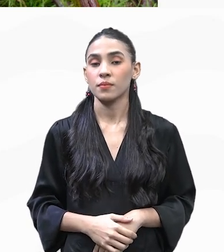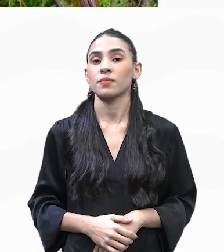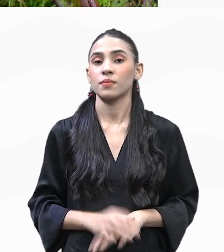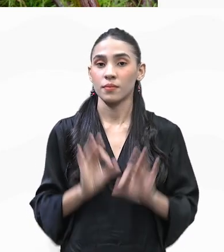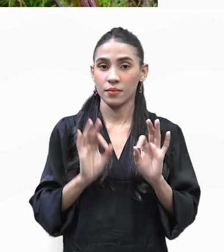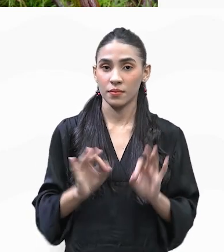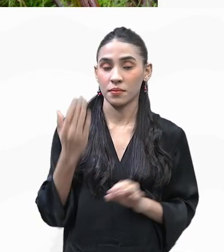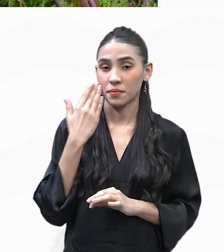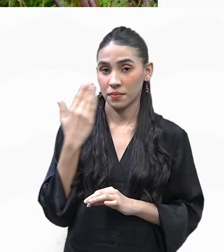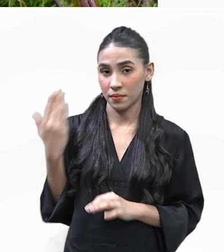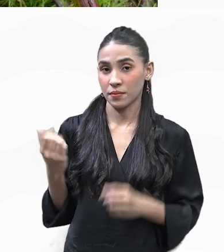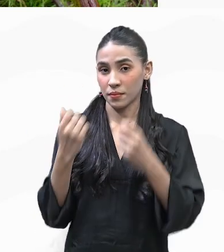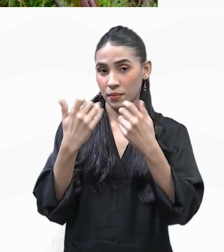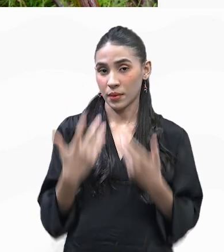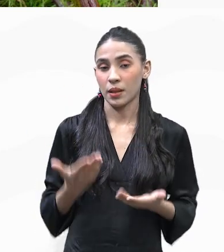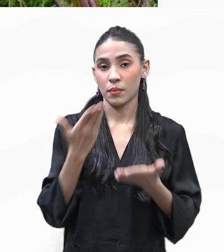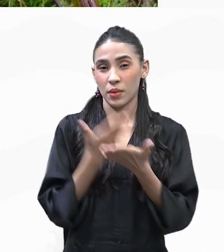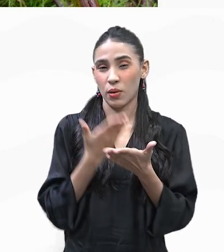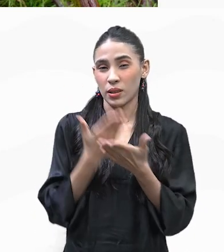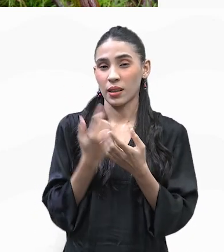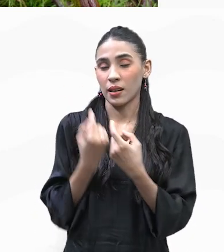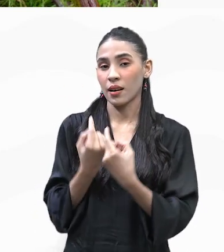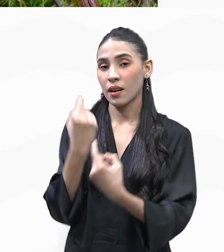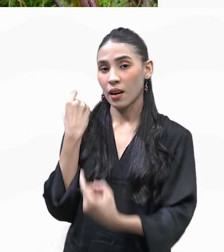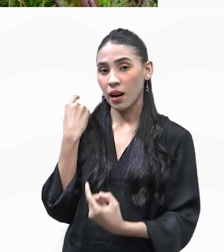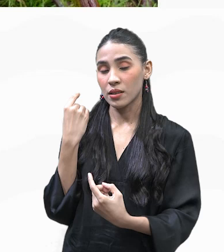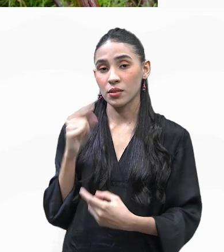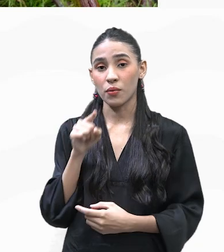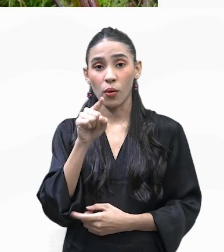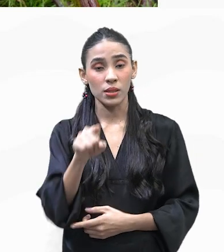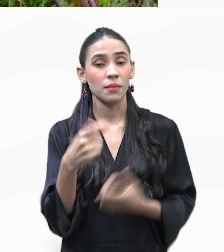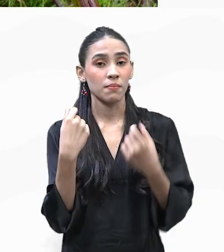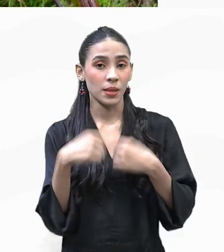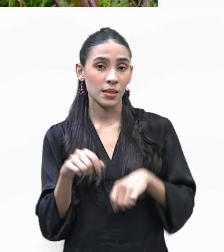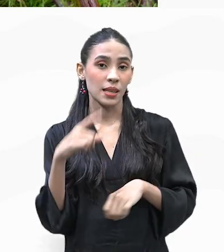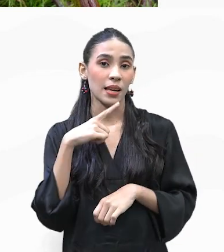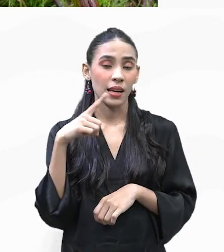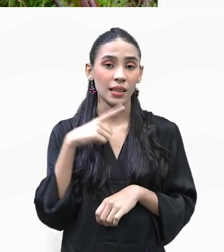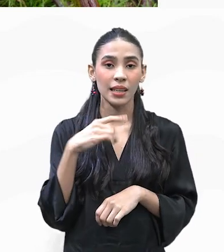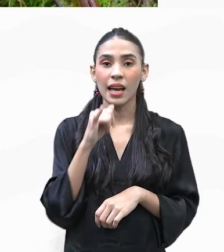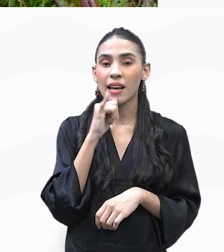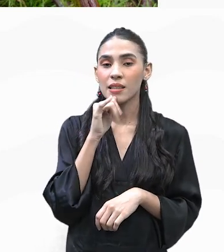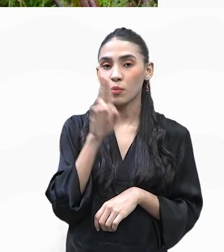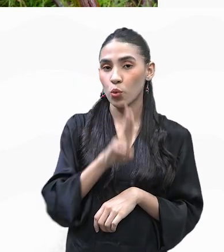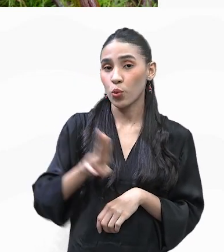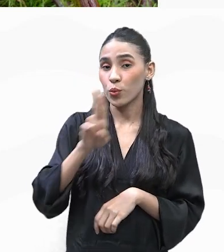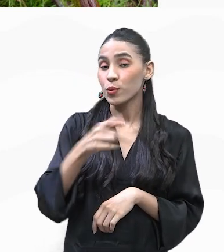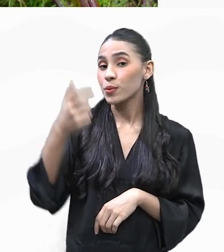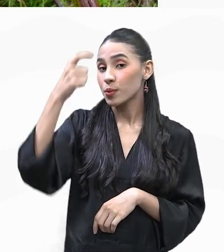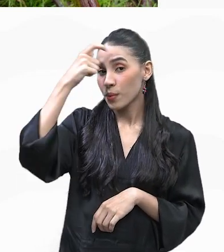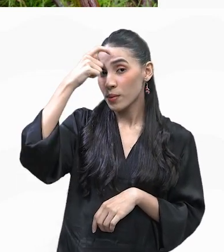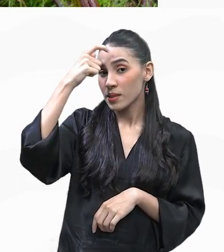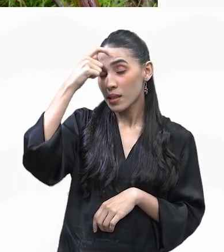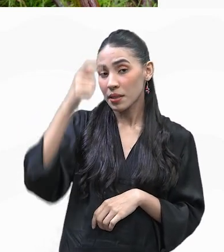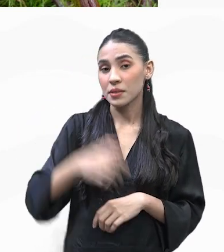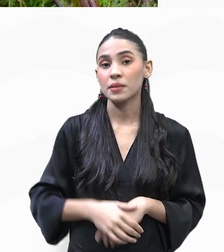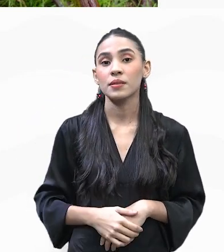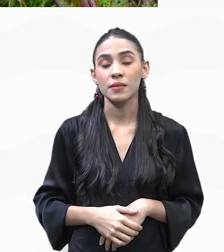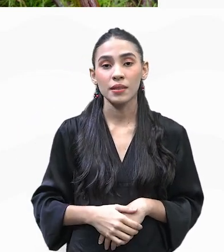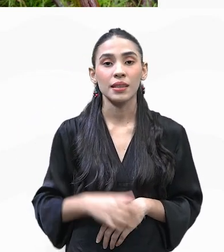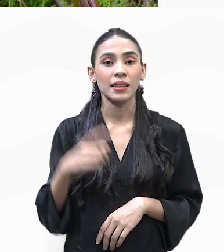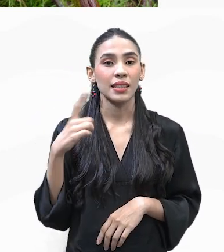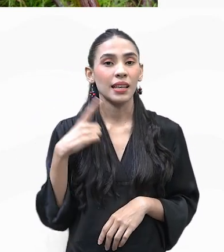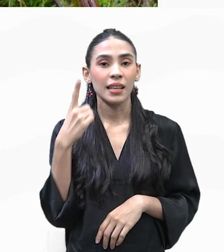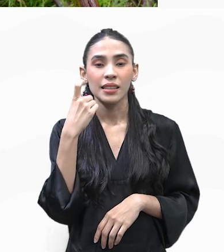Exatamente isso que nós já falamos nas aulas anteriores. Então, você tem que ter esse consumo consciente, buscar